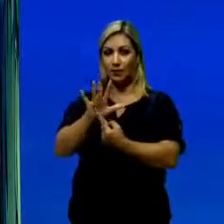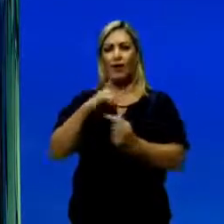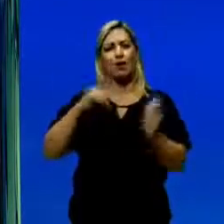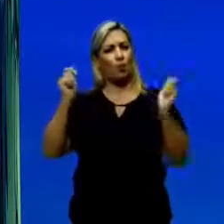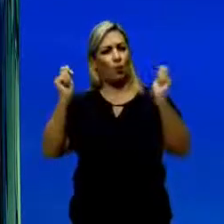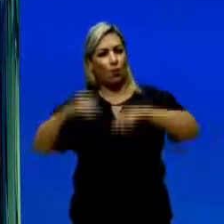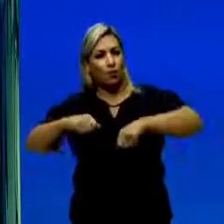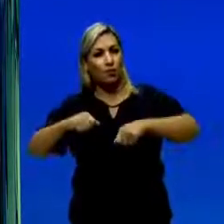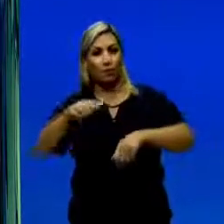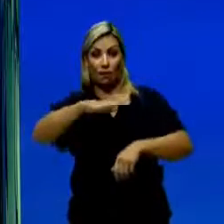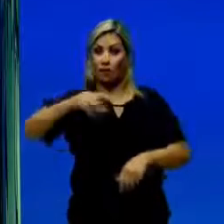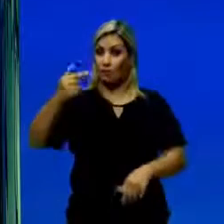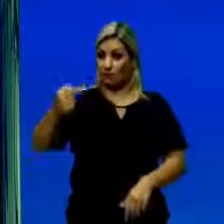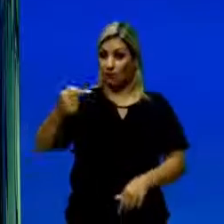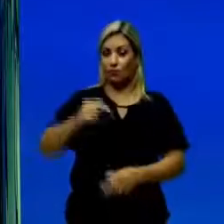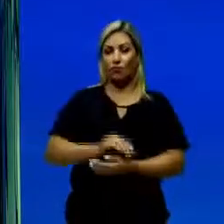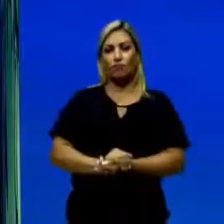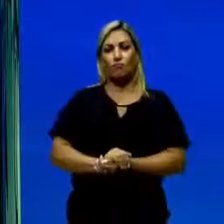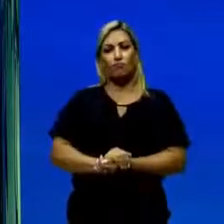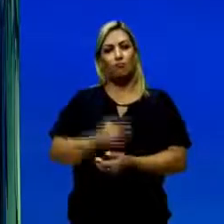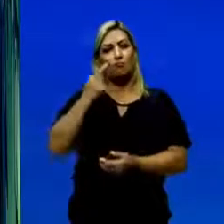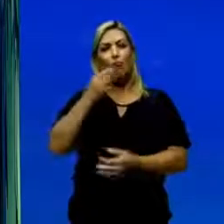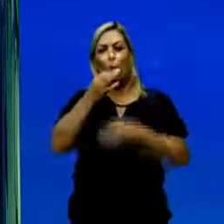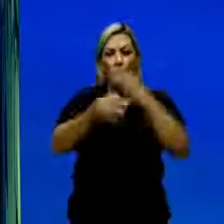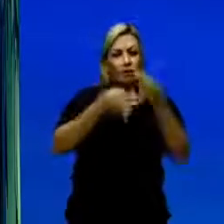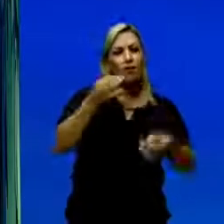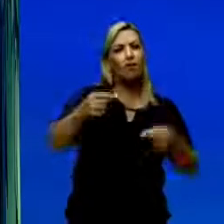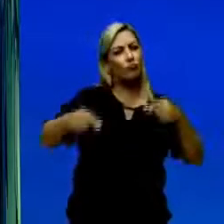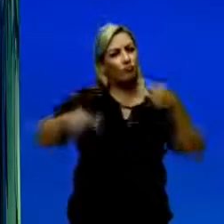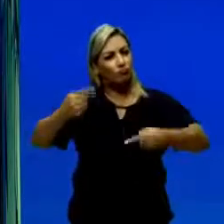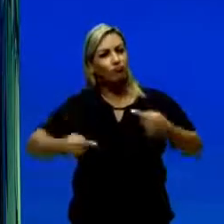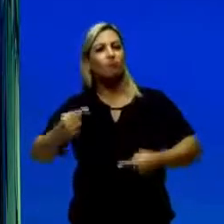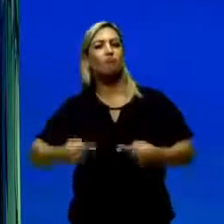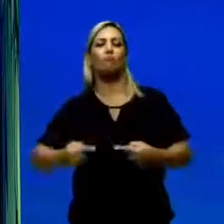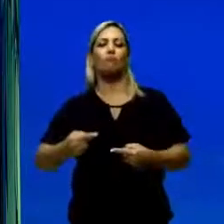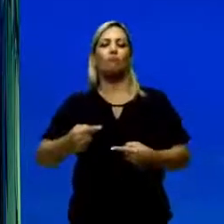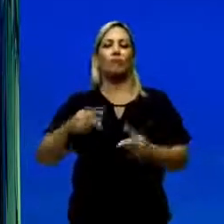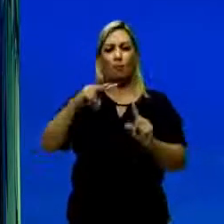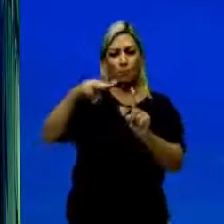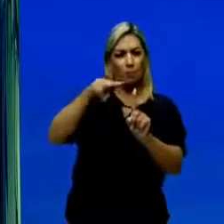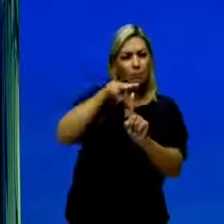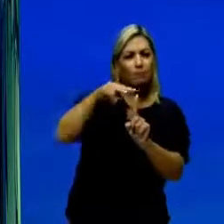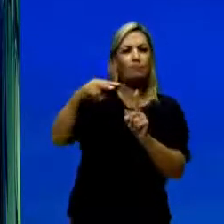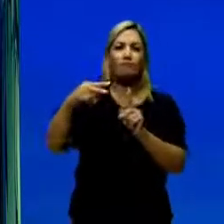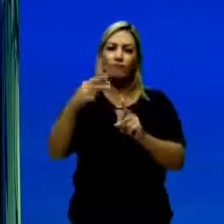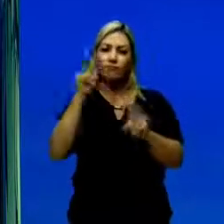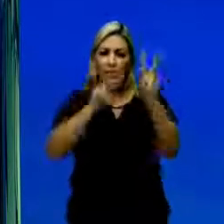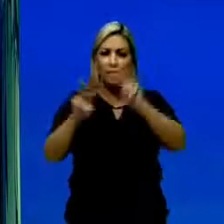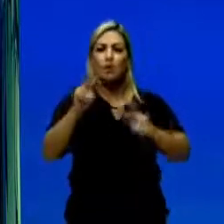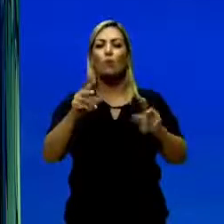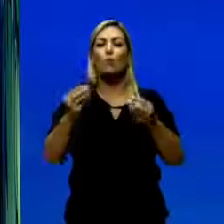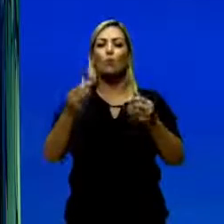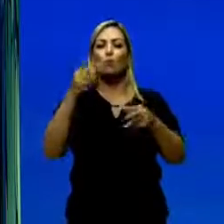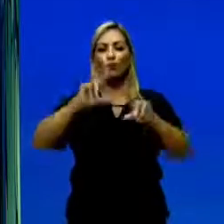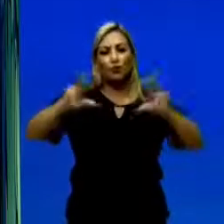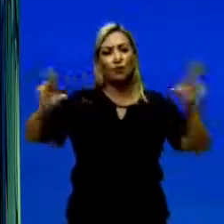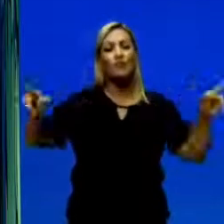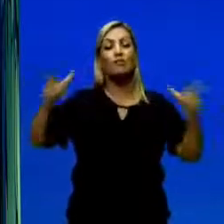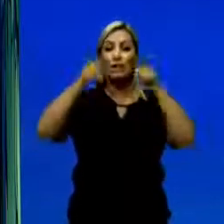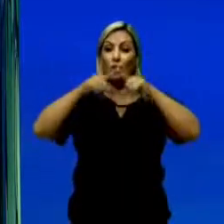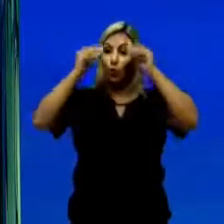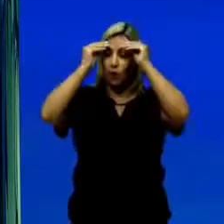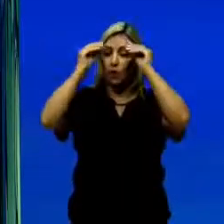competência da área 7. Confrontar opiniões, ponto de vista sobre as diferentes linguagens e as